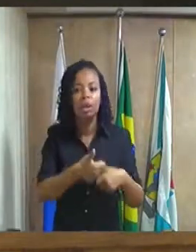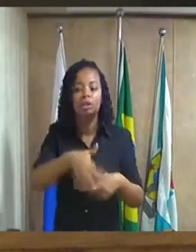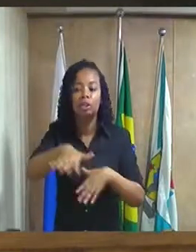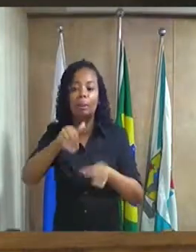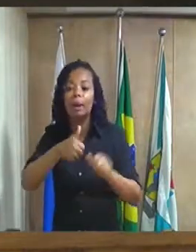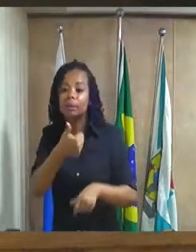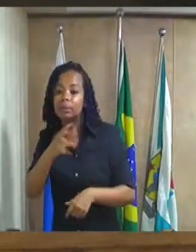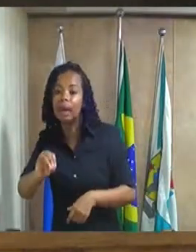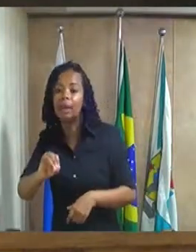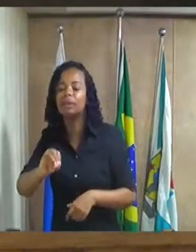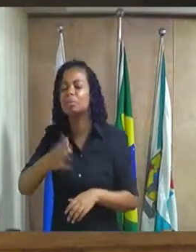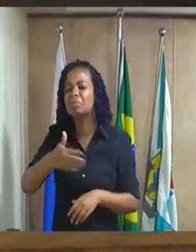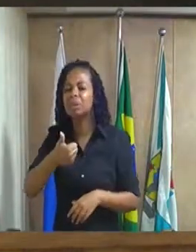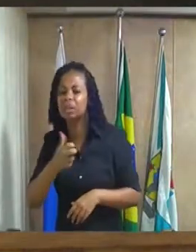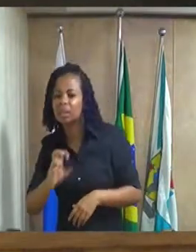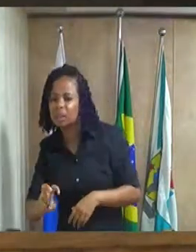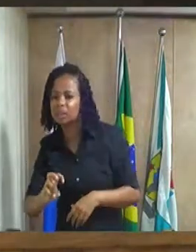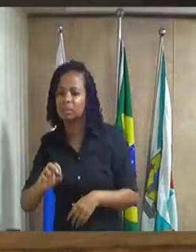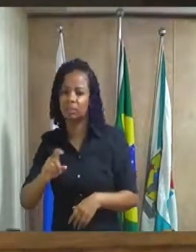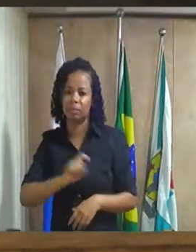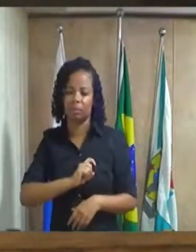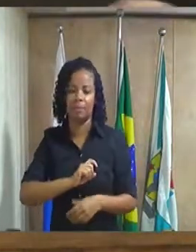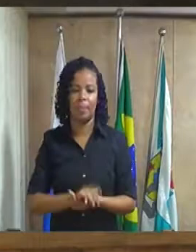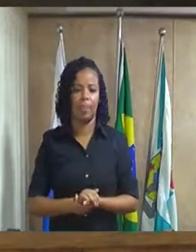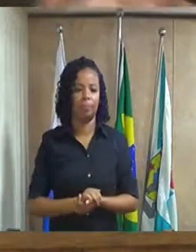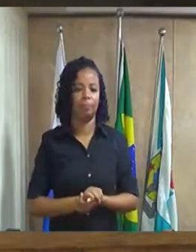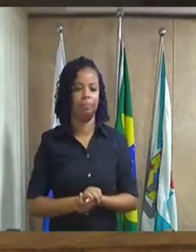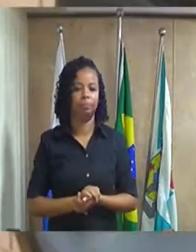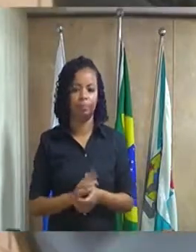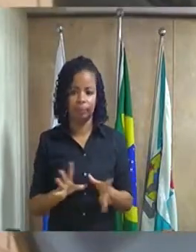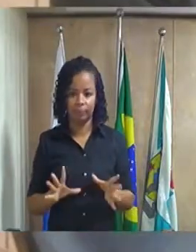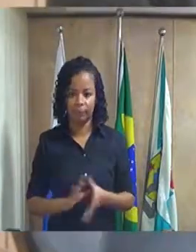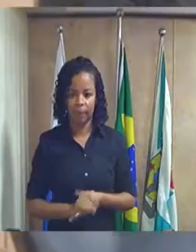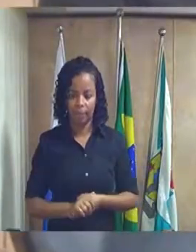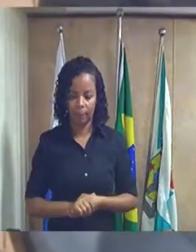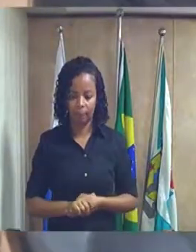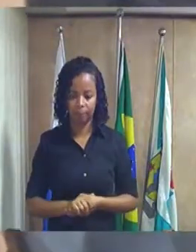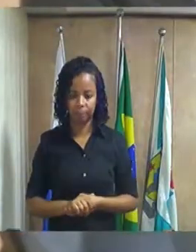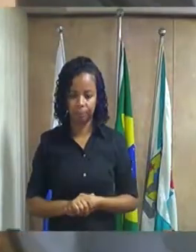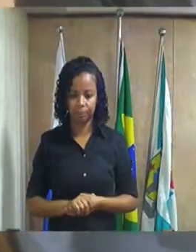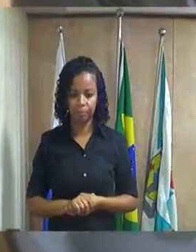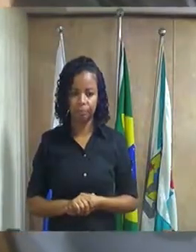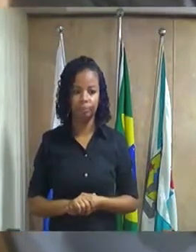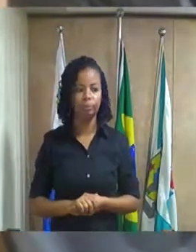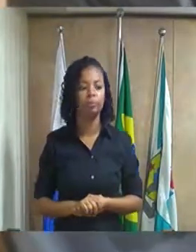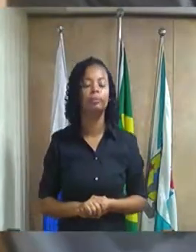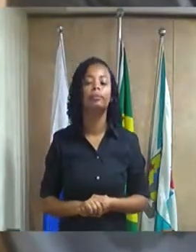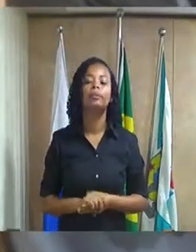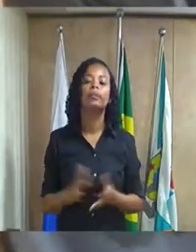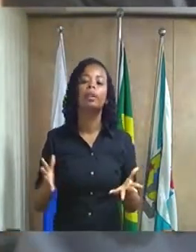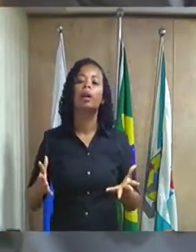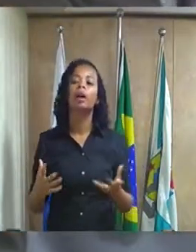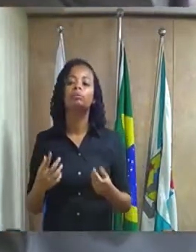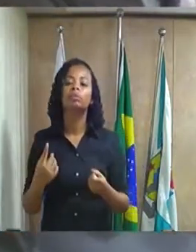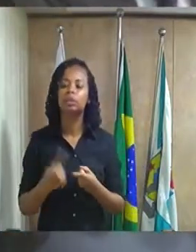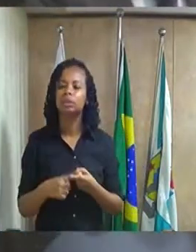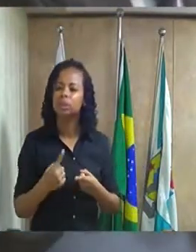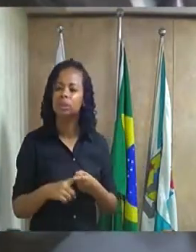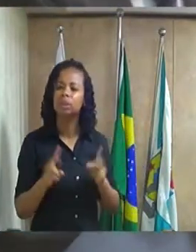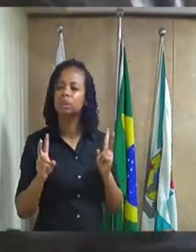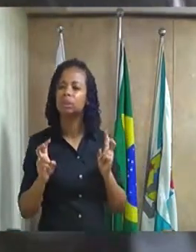fiscais para você tem feito a parte? Pois não vereador é pela a guia de sugestão